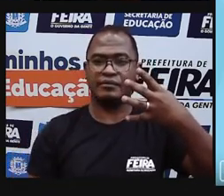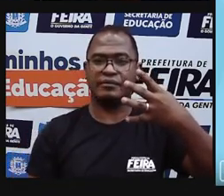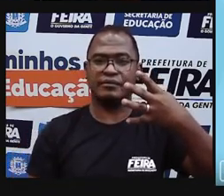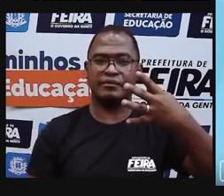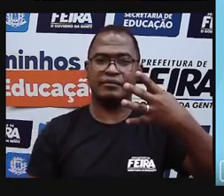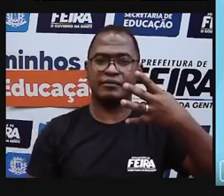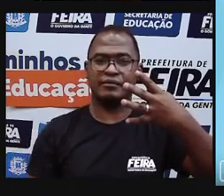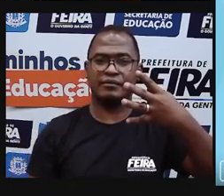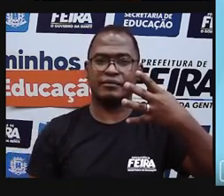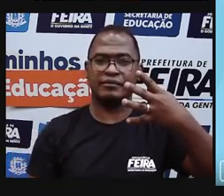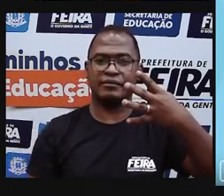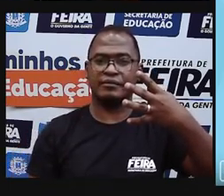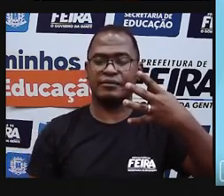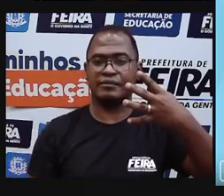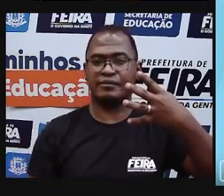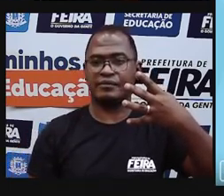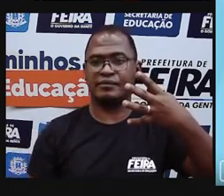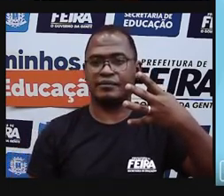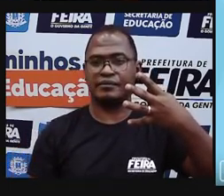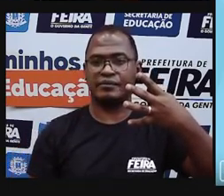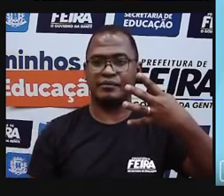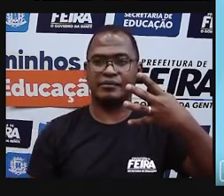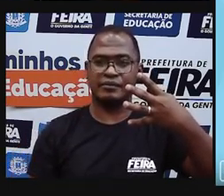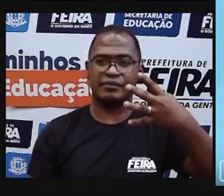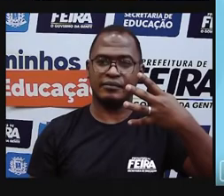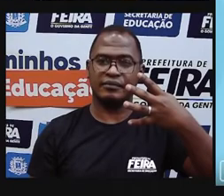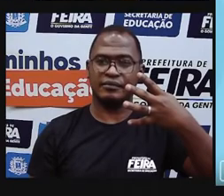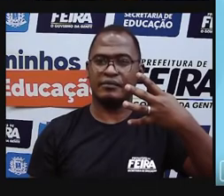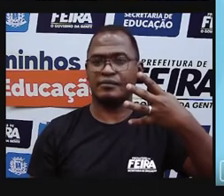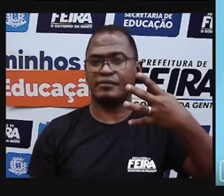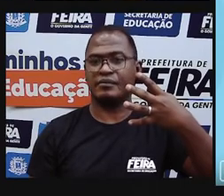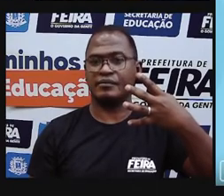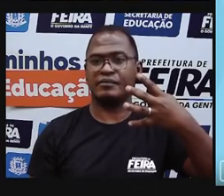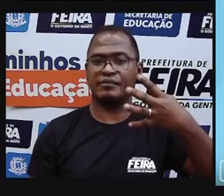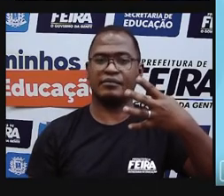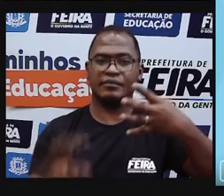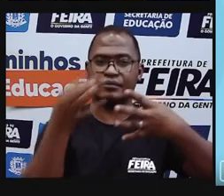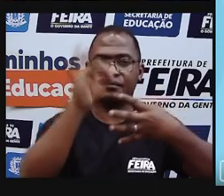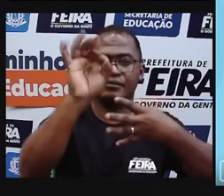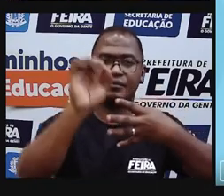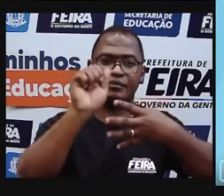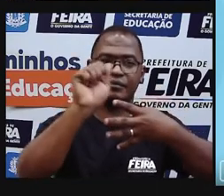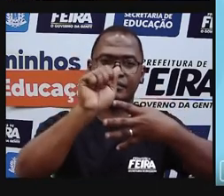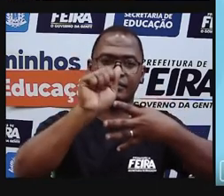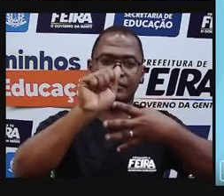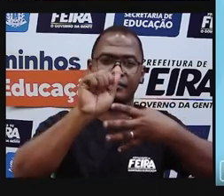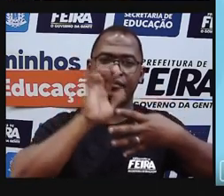seis centenas, uma dezena e oito unidades. Aê!